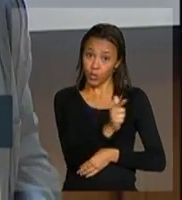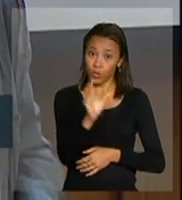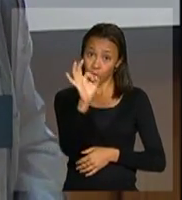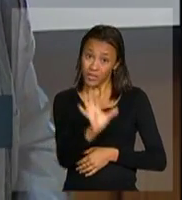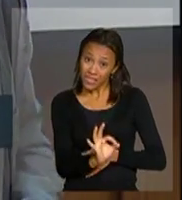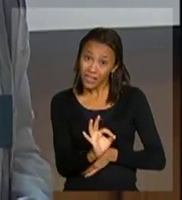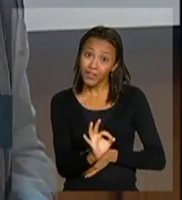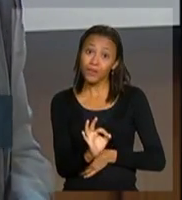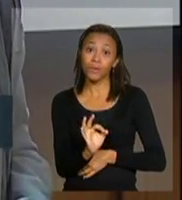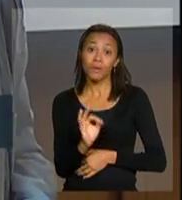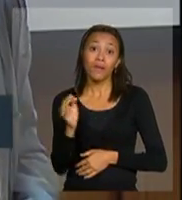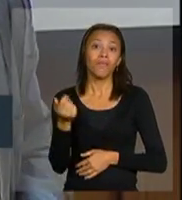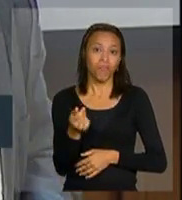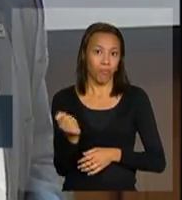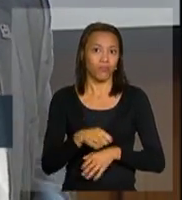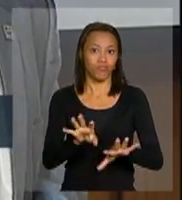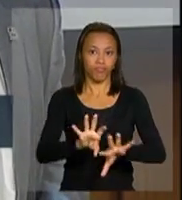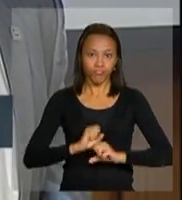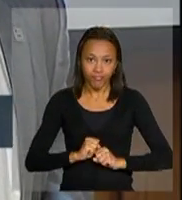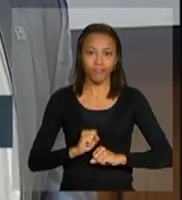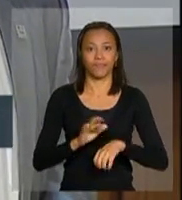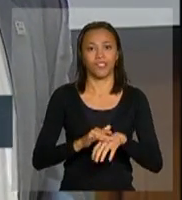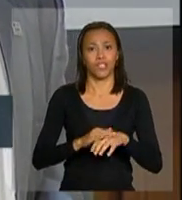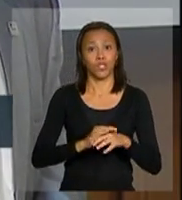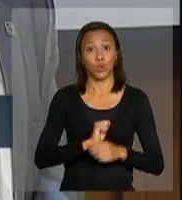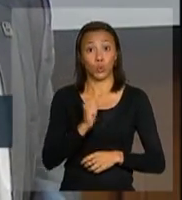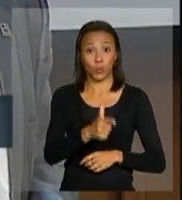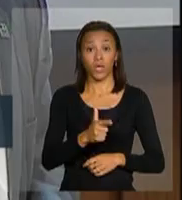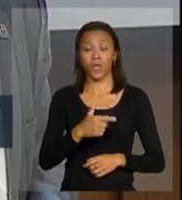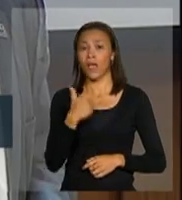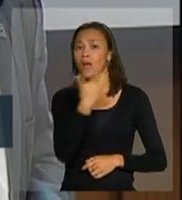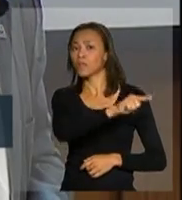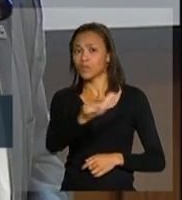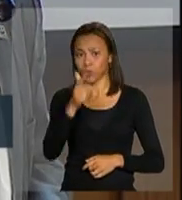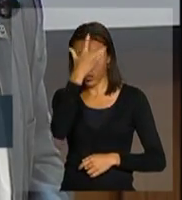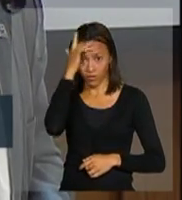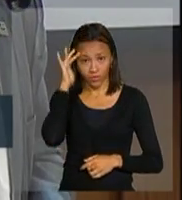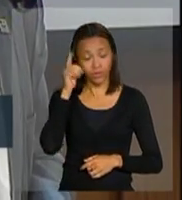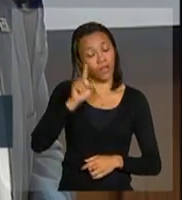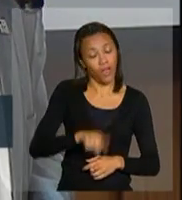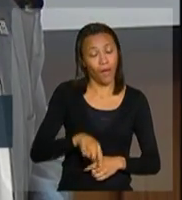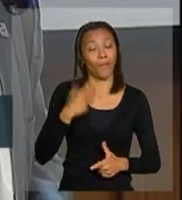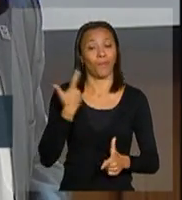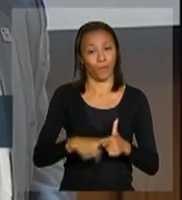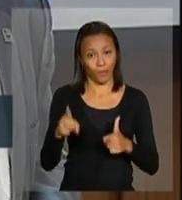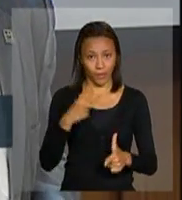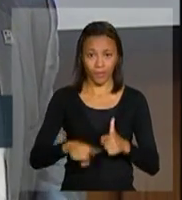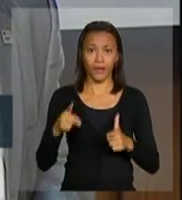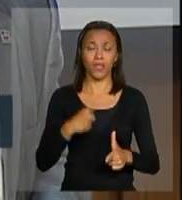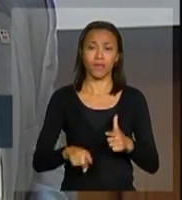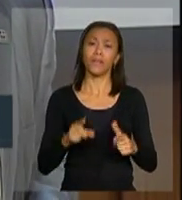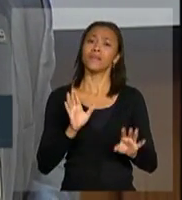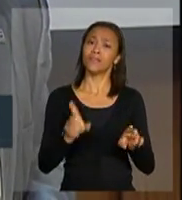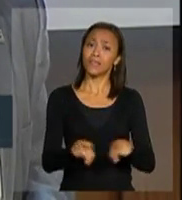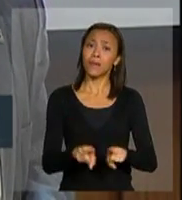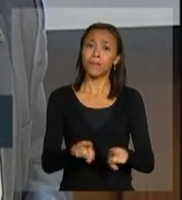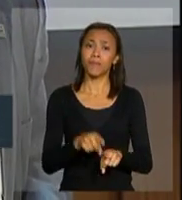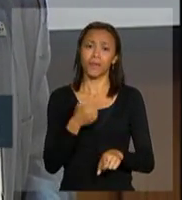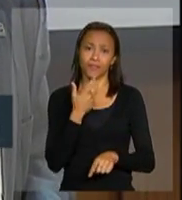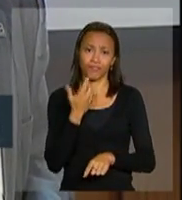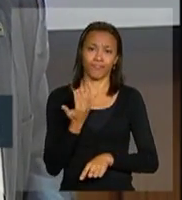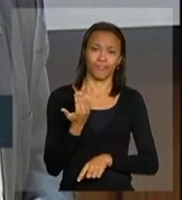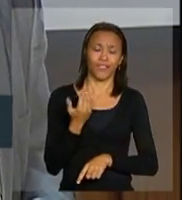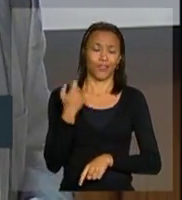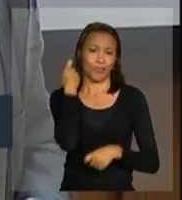maior do que a população geral. E continua sendo um problema. E, mais recentemente, a nossa preocupação